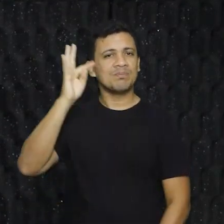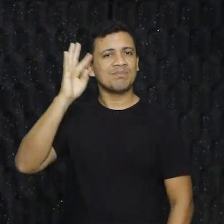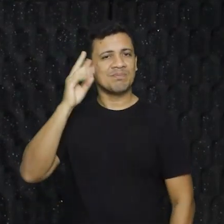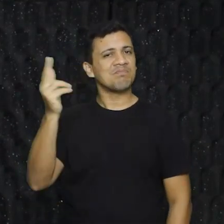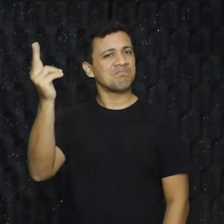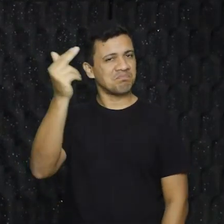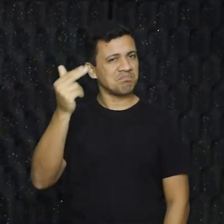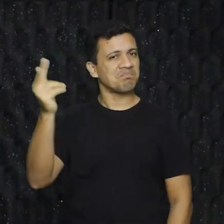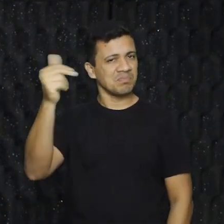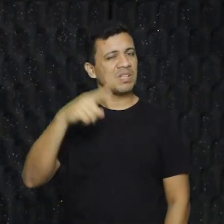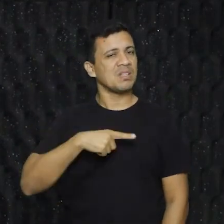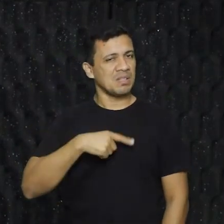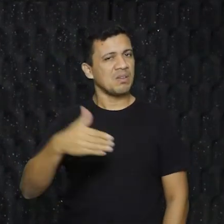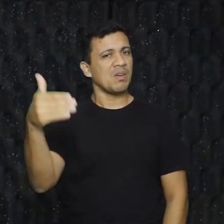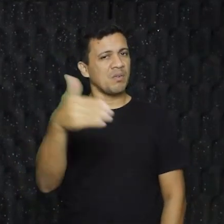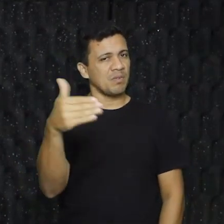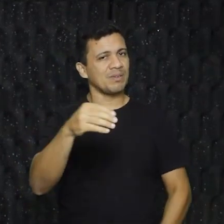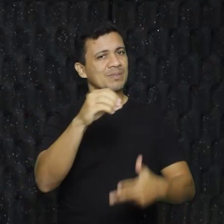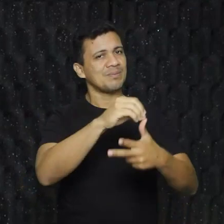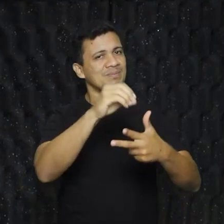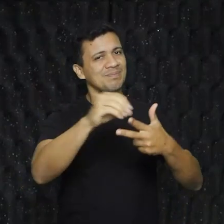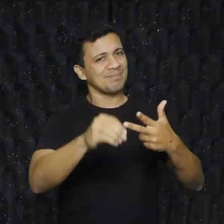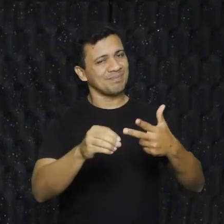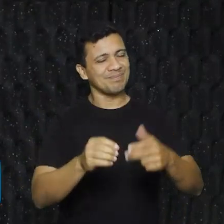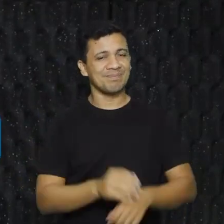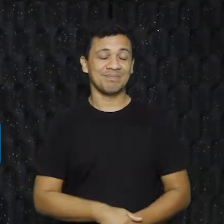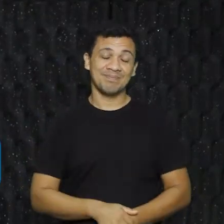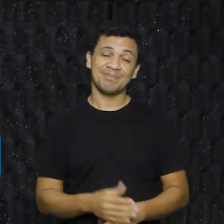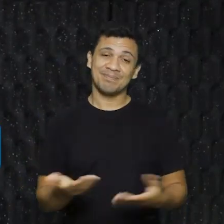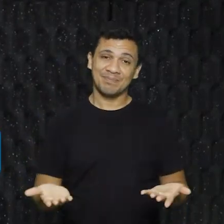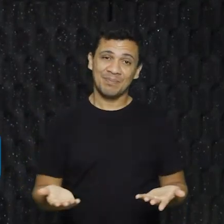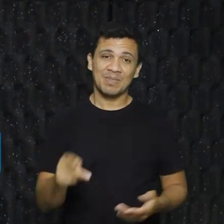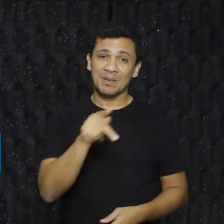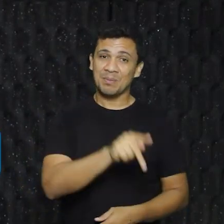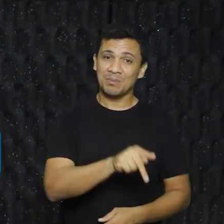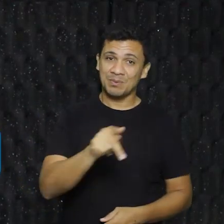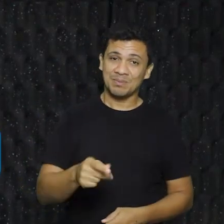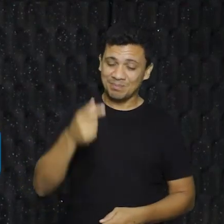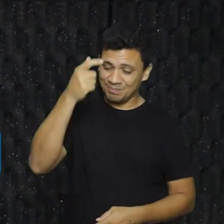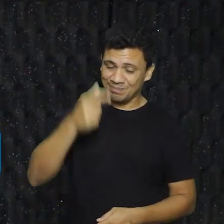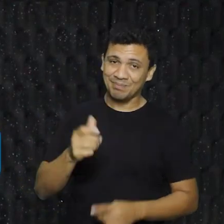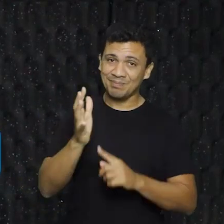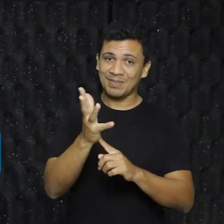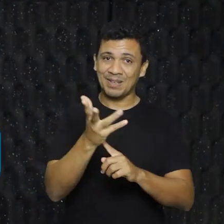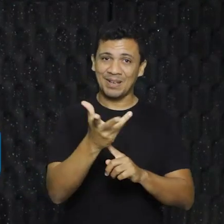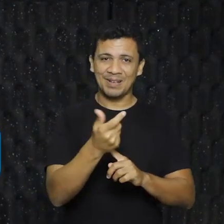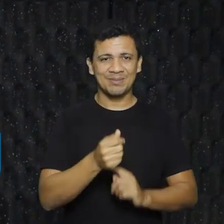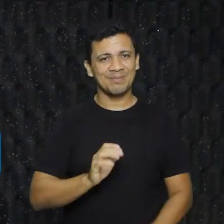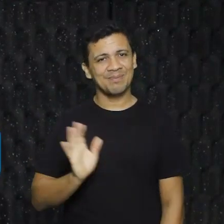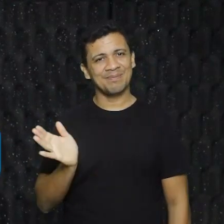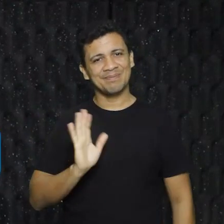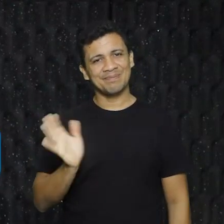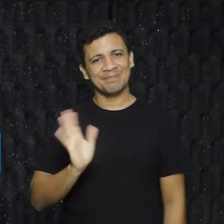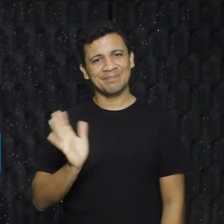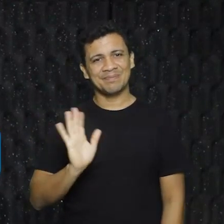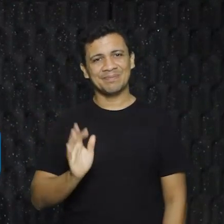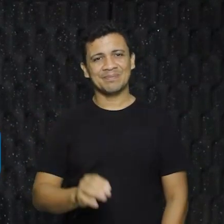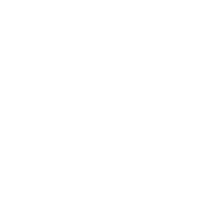presentes no Enem. E a vai ficando por aqui. Professor Marcos Domingos, professor de arte. Um abraço. Fui! Fui!